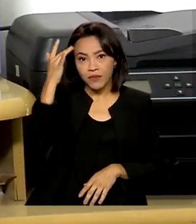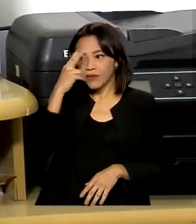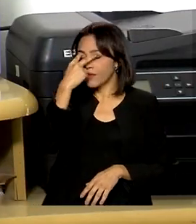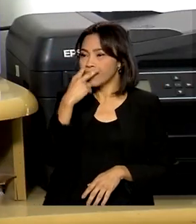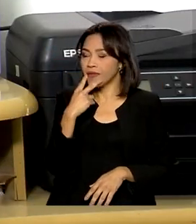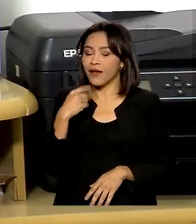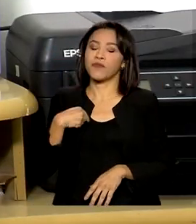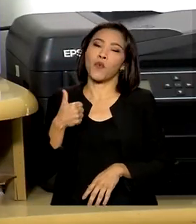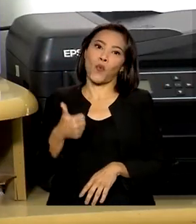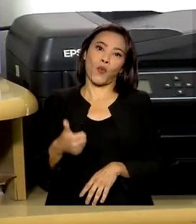mais beneficiadas, com certeza.